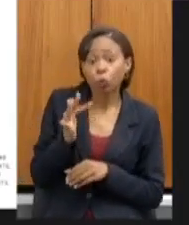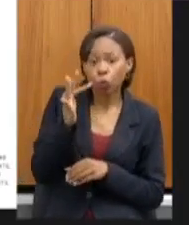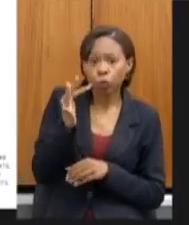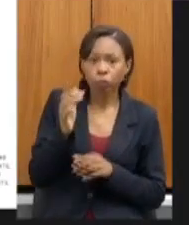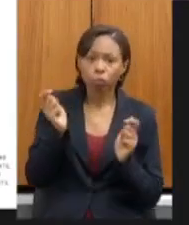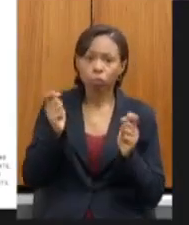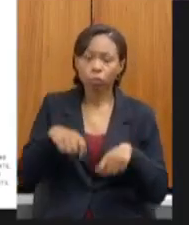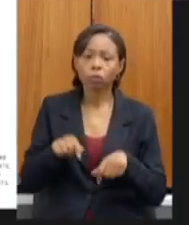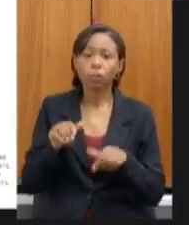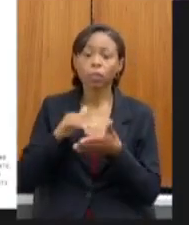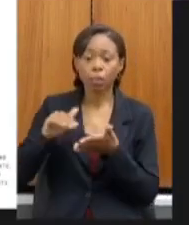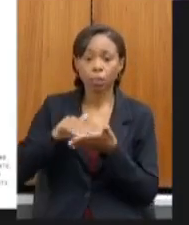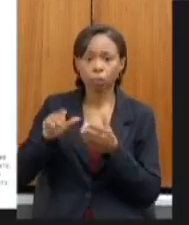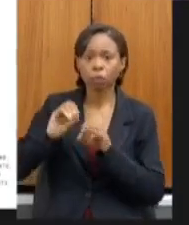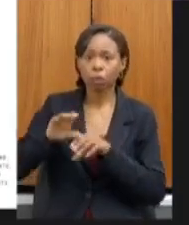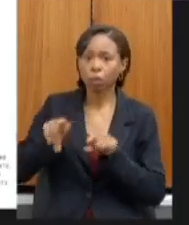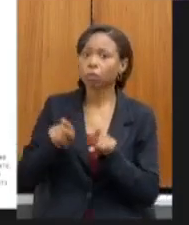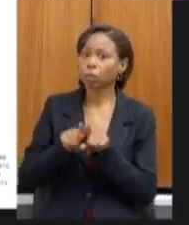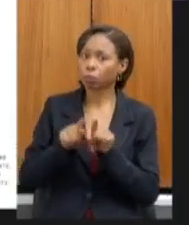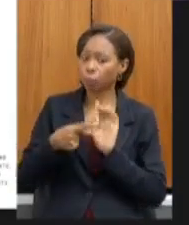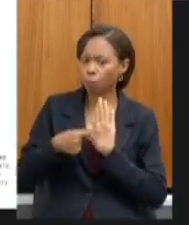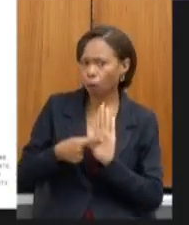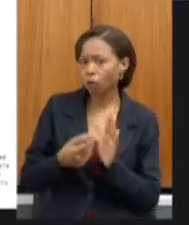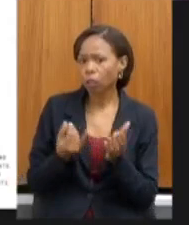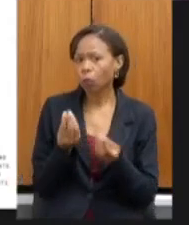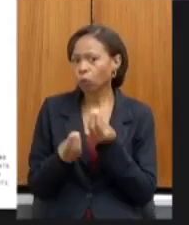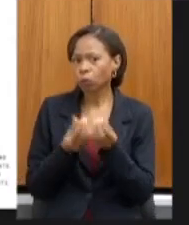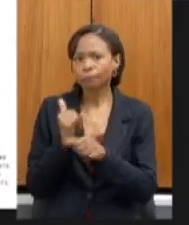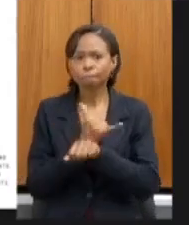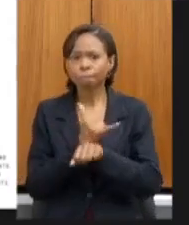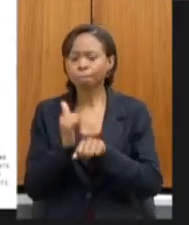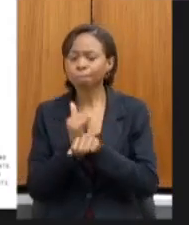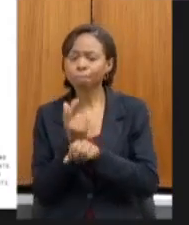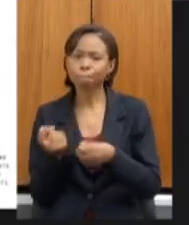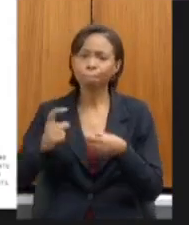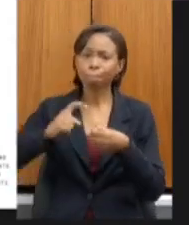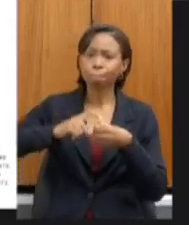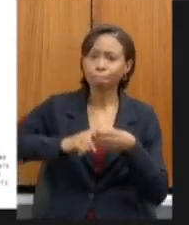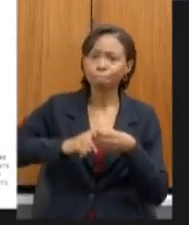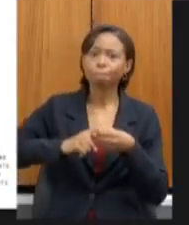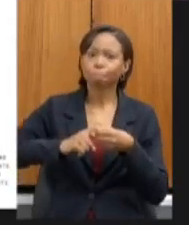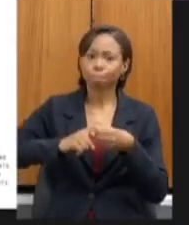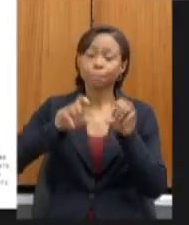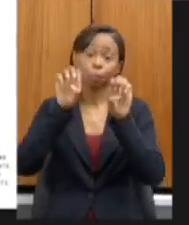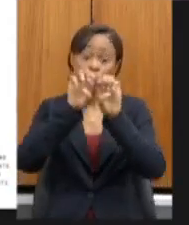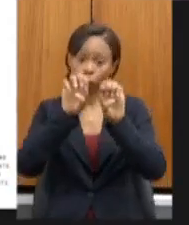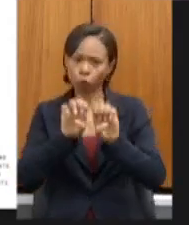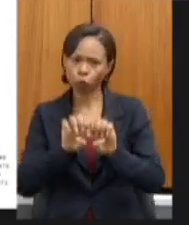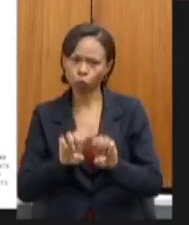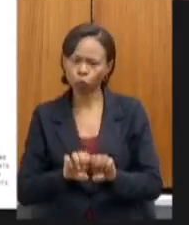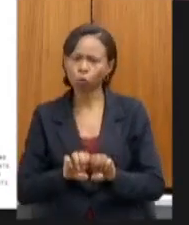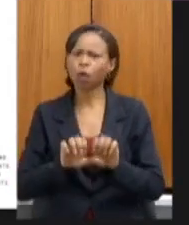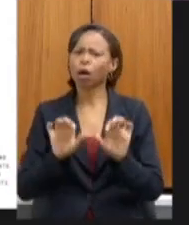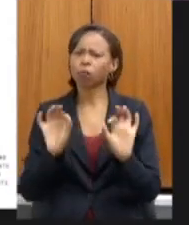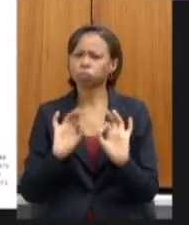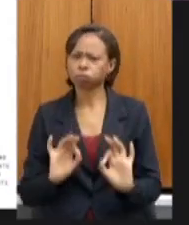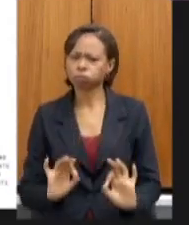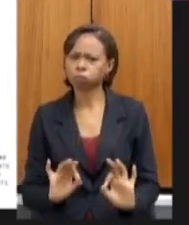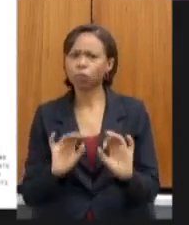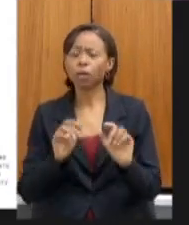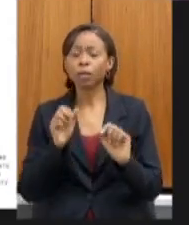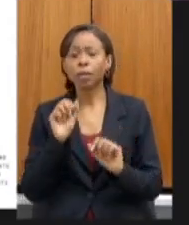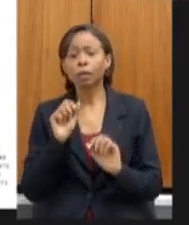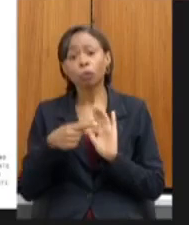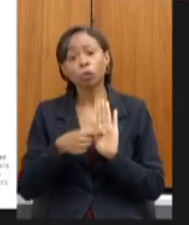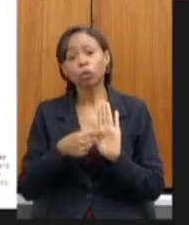sua estratégia mantendo o regime de estudos presencial como estruturante indicando que cada uma das escolas